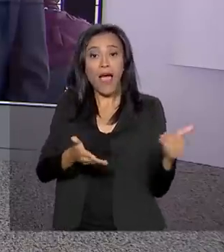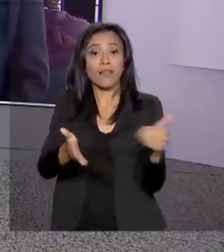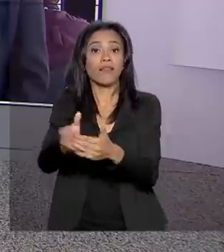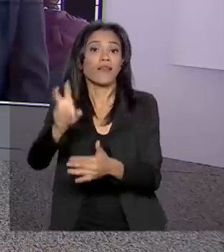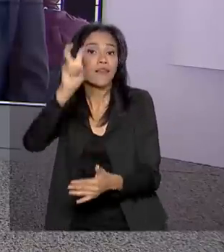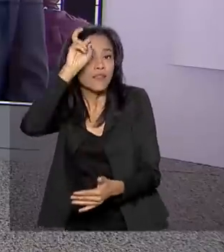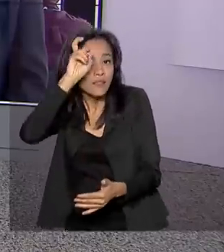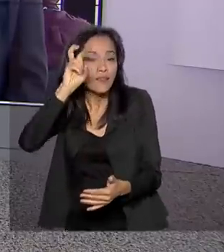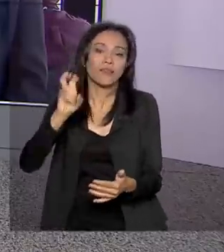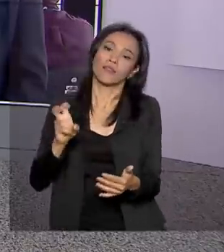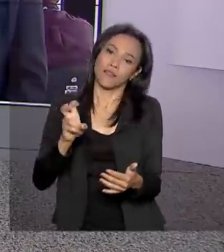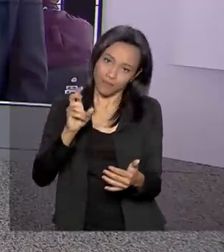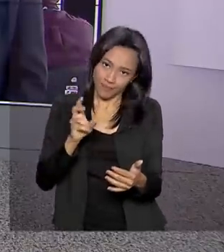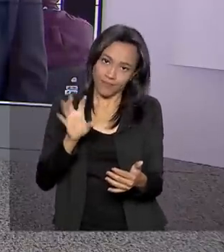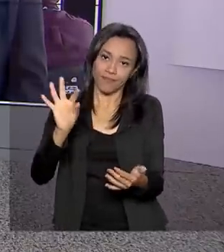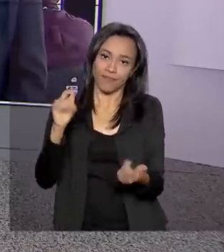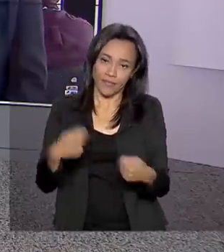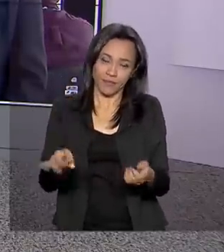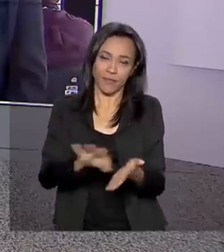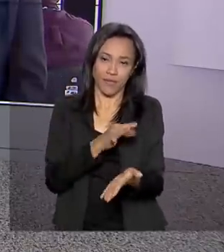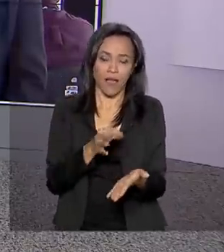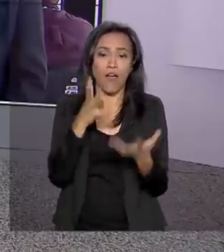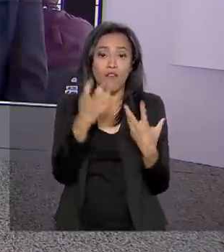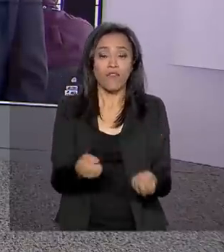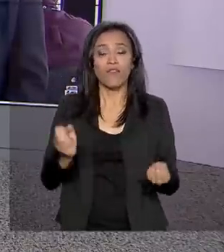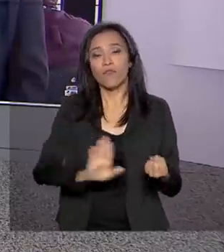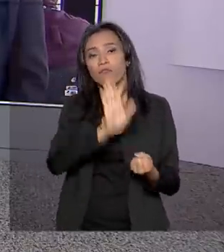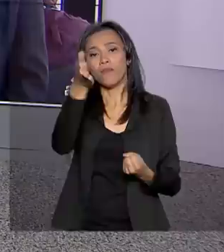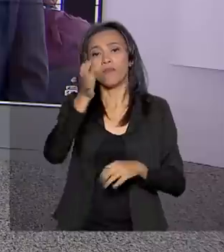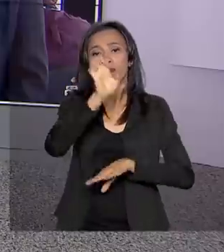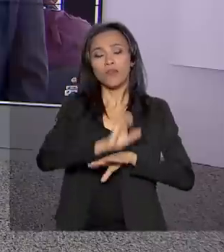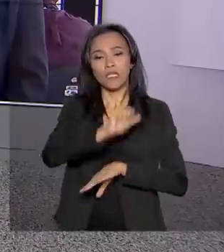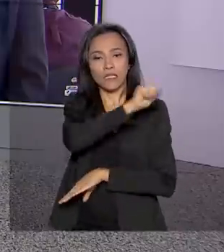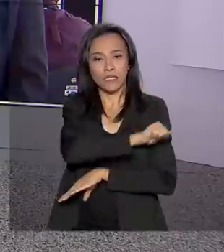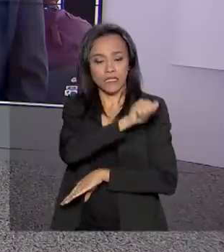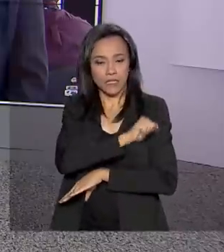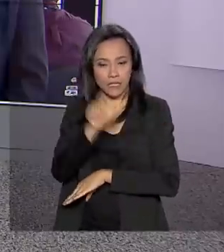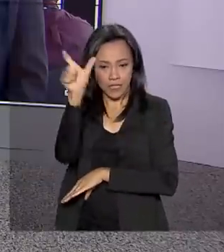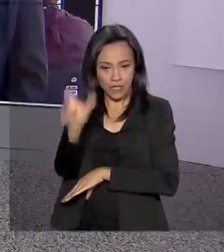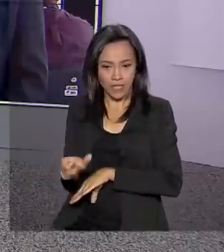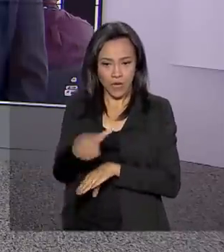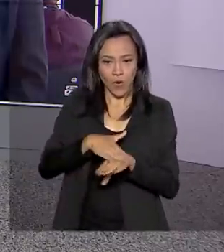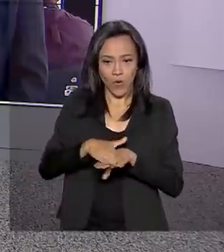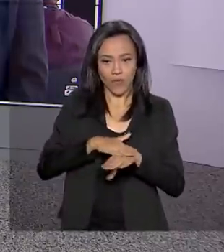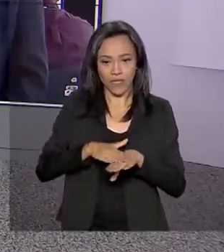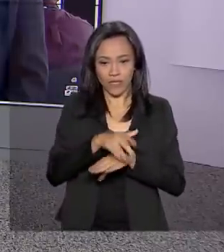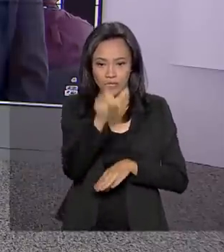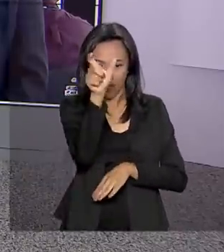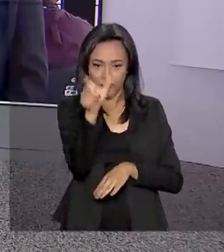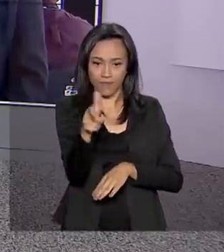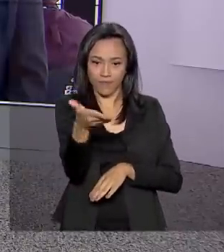pagamento vai validar a inscrição. Vamos até o Rio de Janeiro conversar com o Marcelo Castilho. Oi, Marcelo, bom dia.